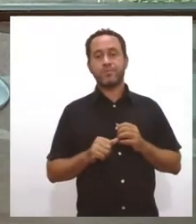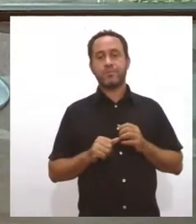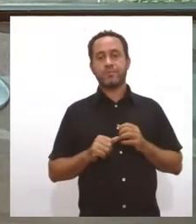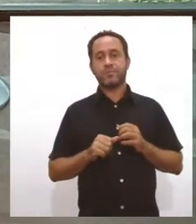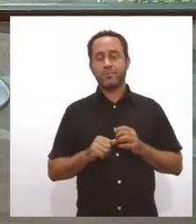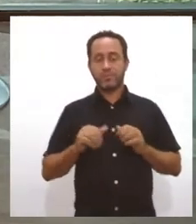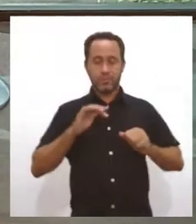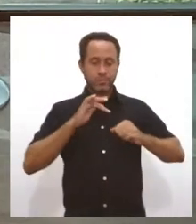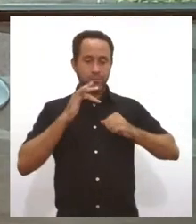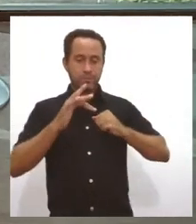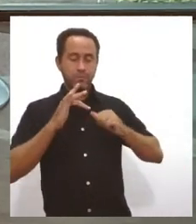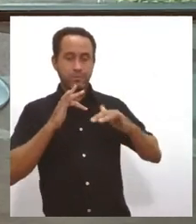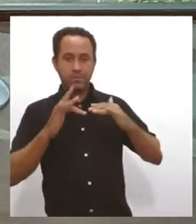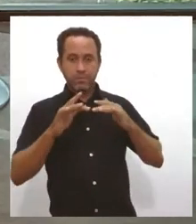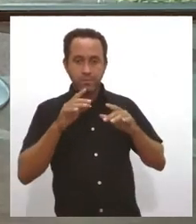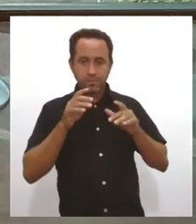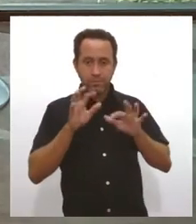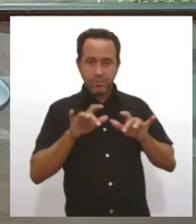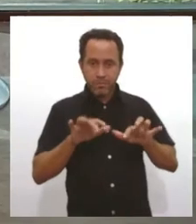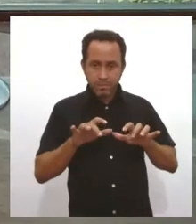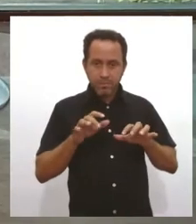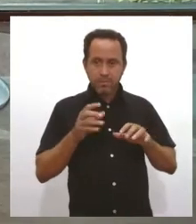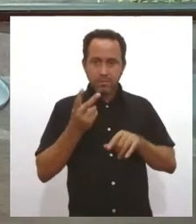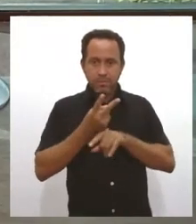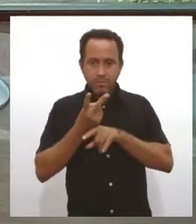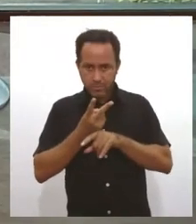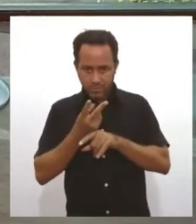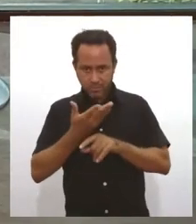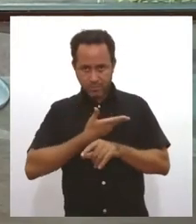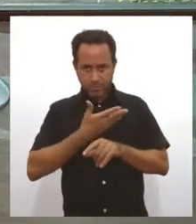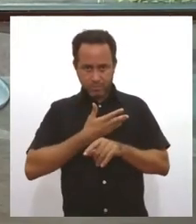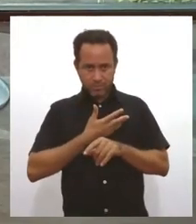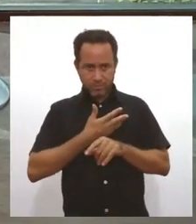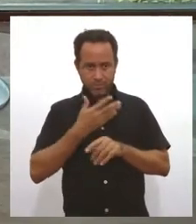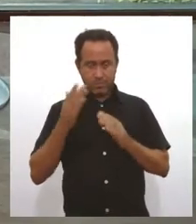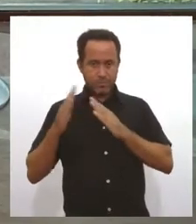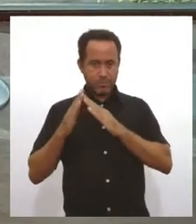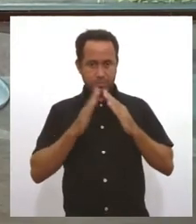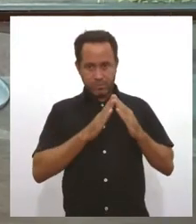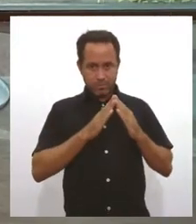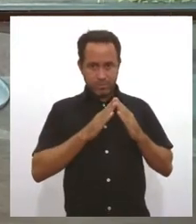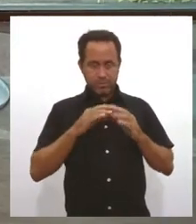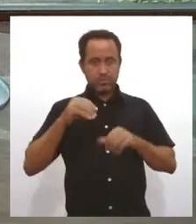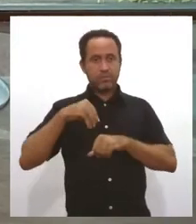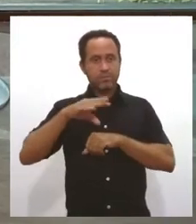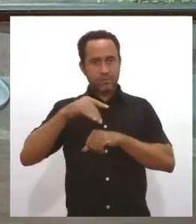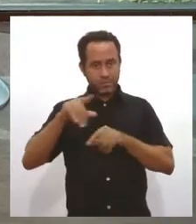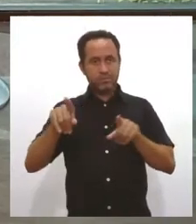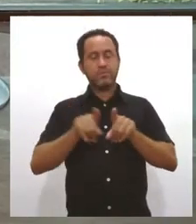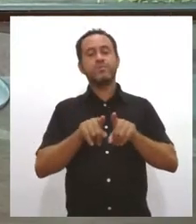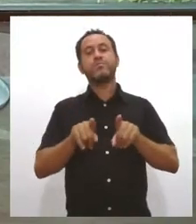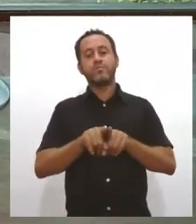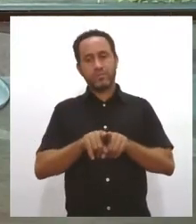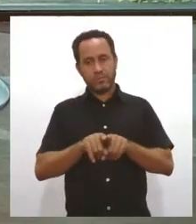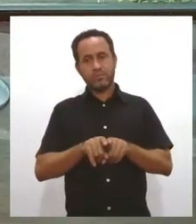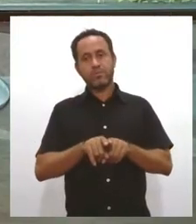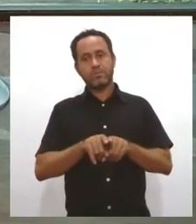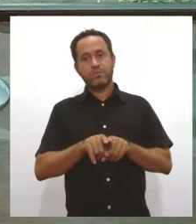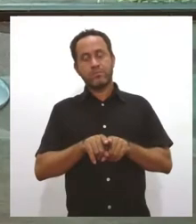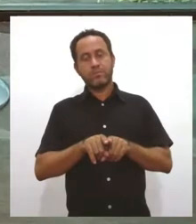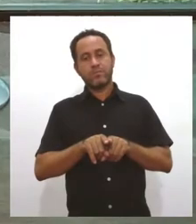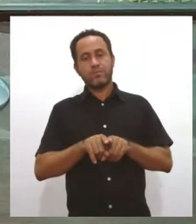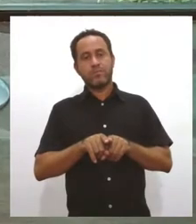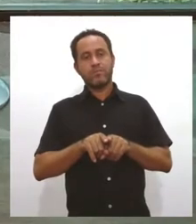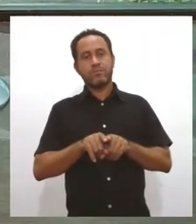social, buscar o que o coleguinho, o o vizinho está fazendo, vamos buscar informações também, vamos nos colocar